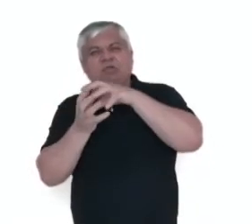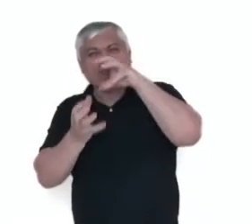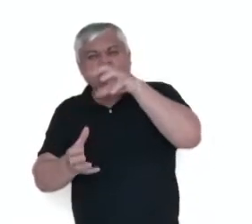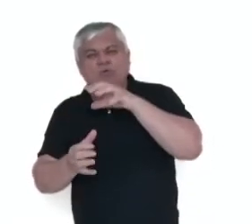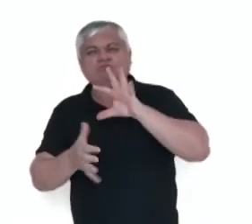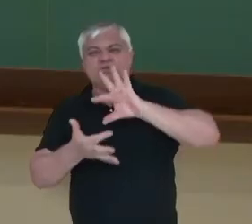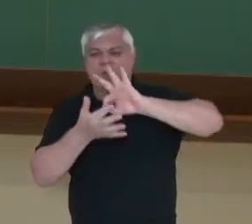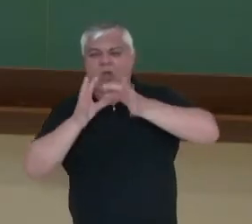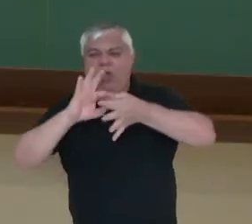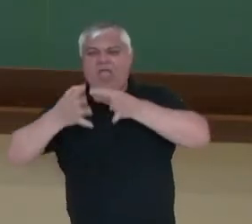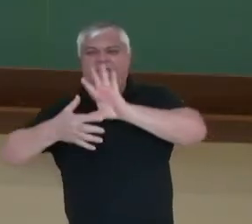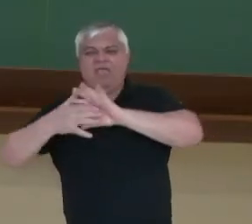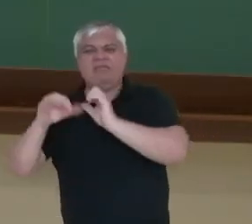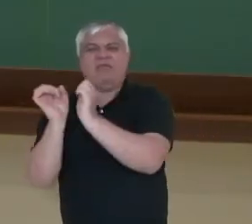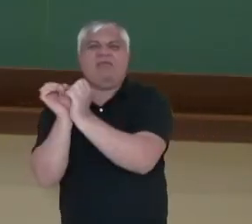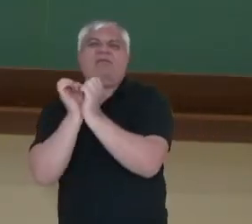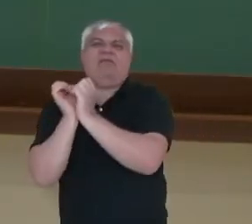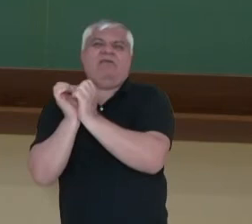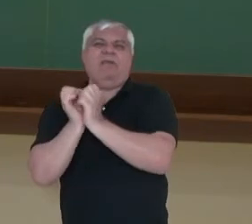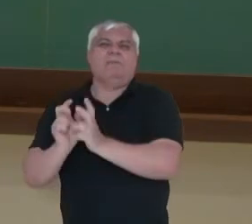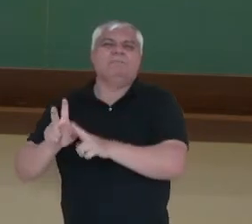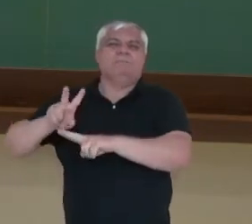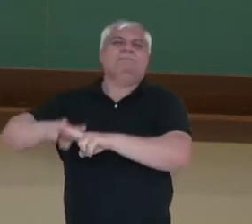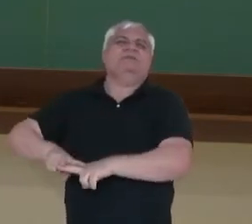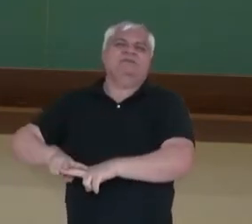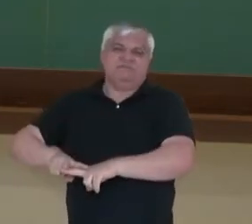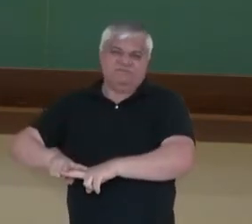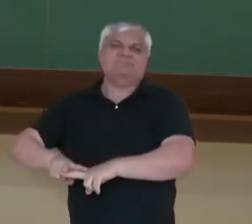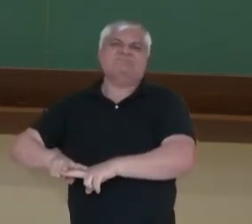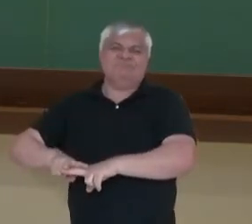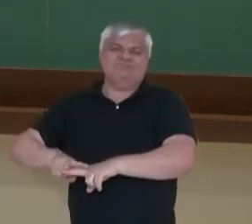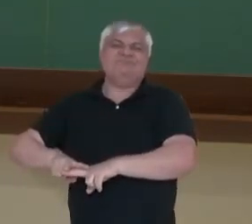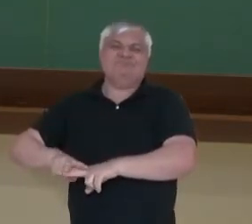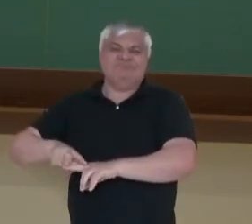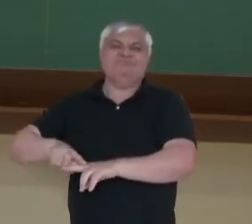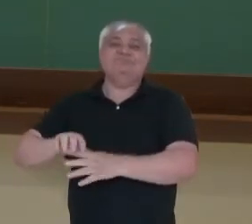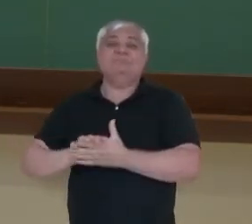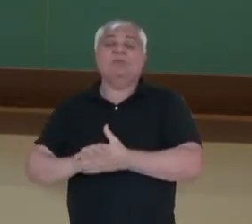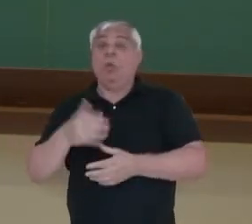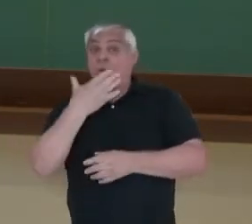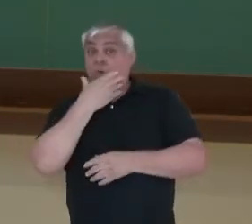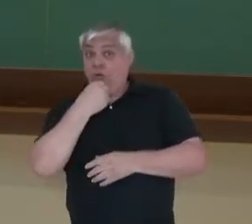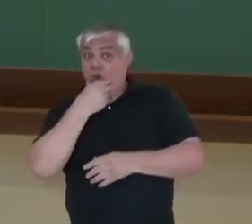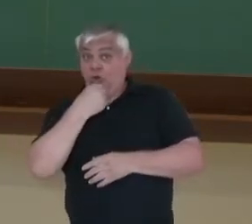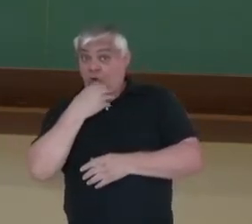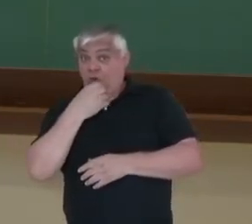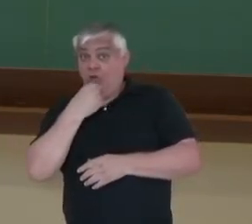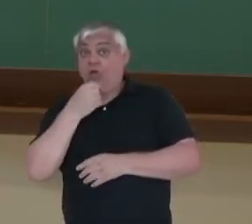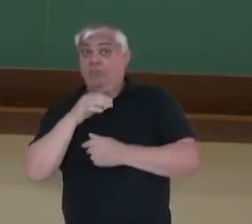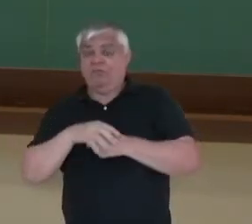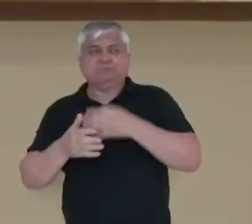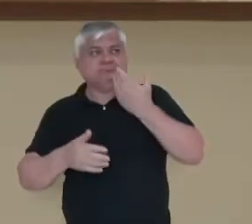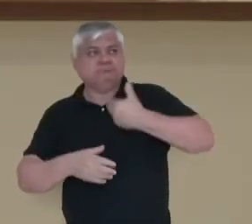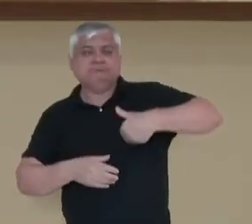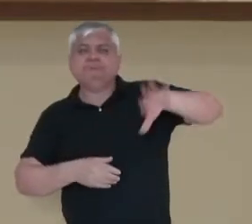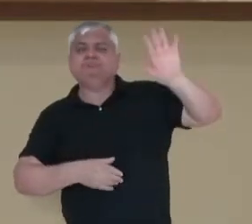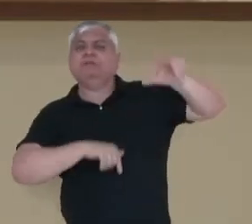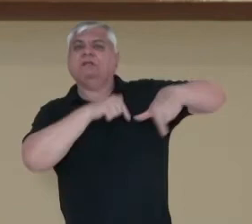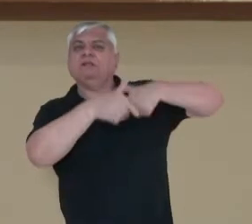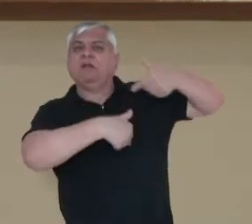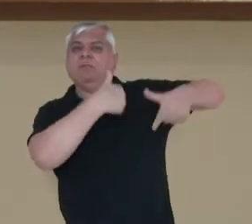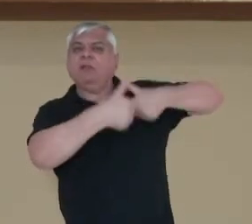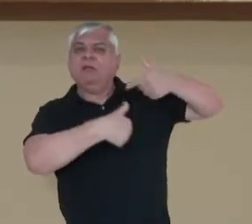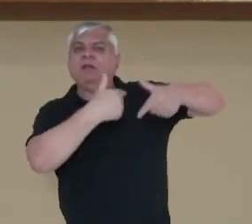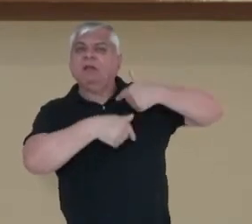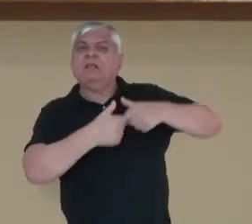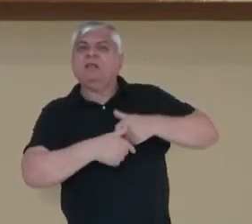acorrentados, numa maneira de total opressão, onde os homens das famílias, eles